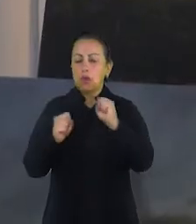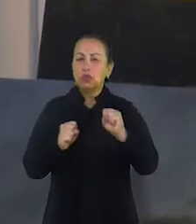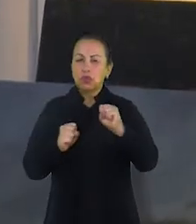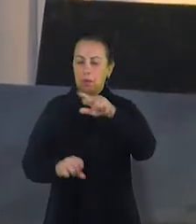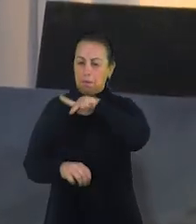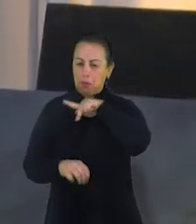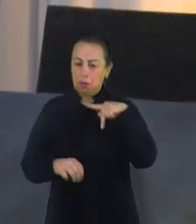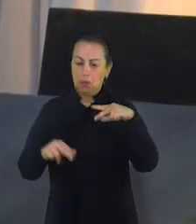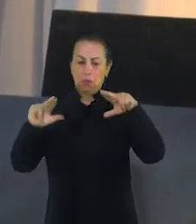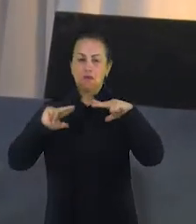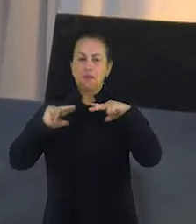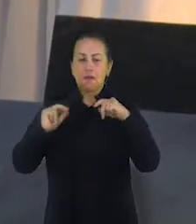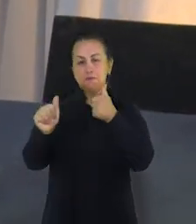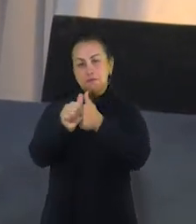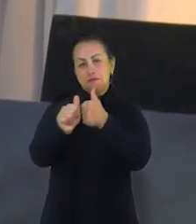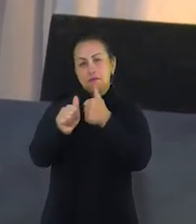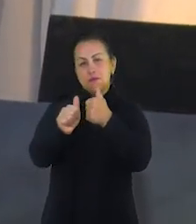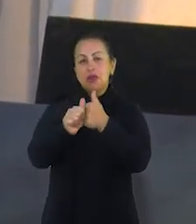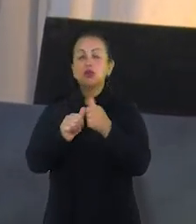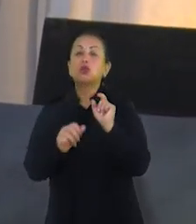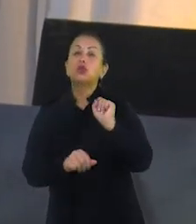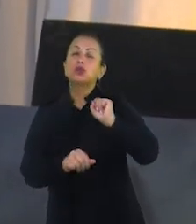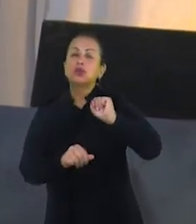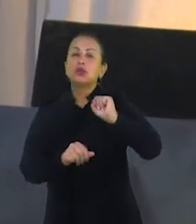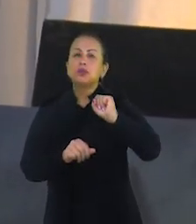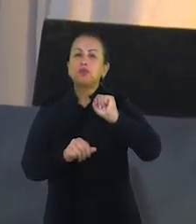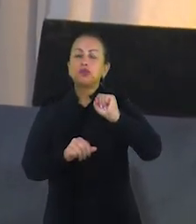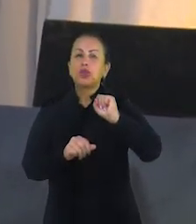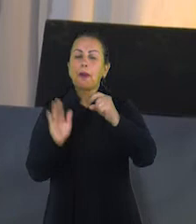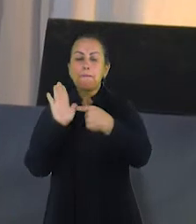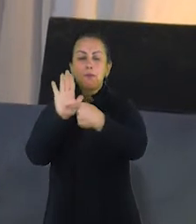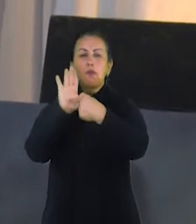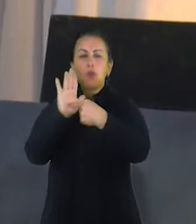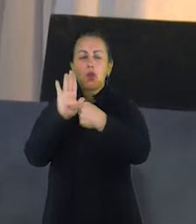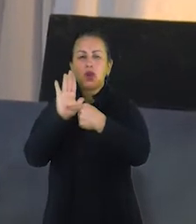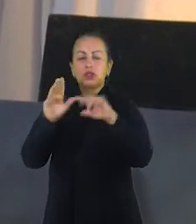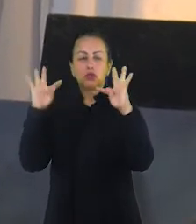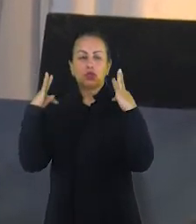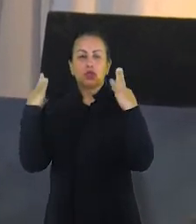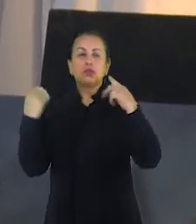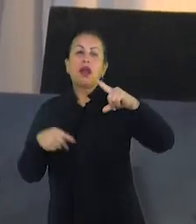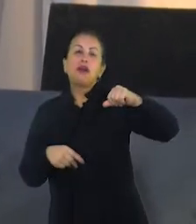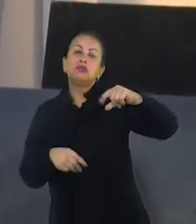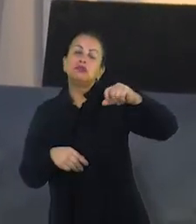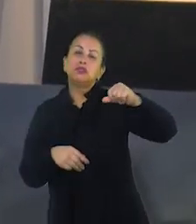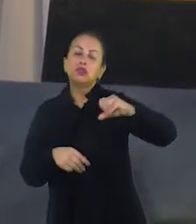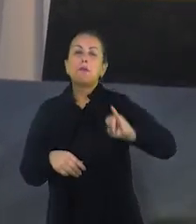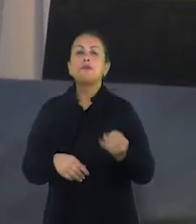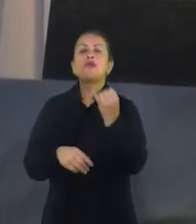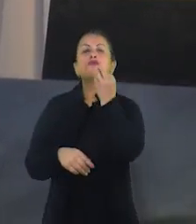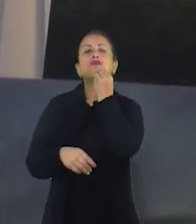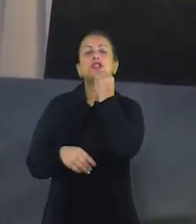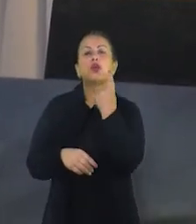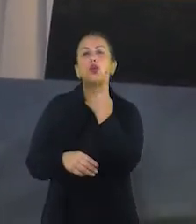público e o privado pudessem se aproximar para fazer com que aquilo que é o nosso cartão postal do turismo, o Cassino, ele possa ser